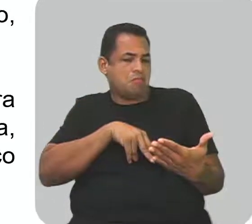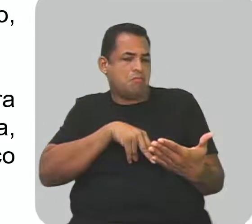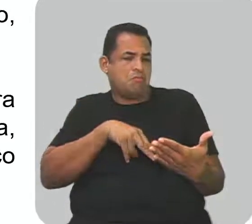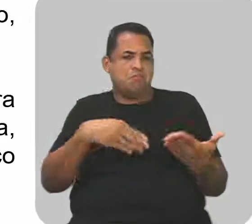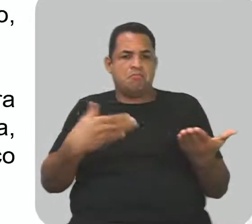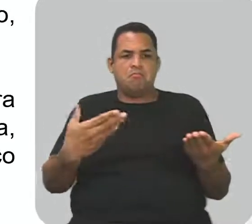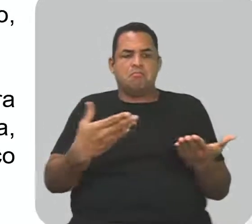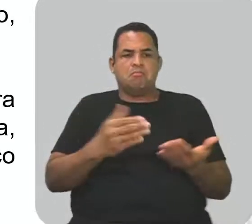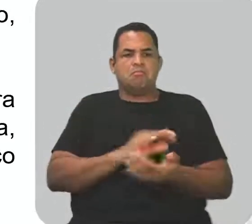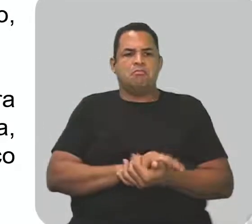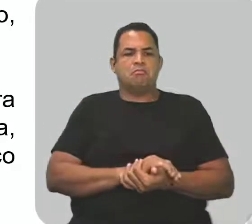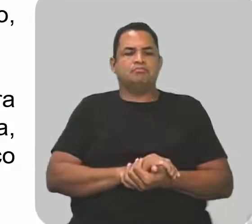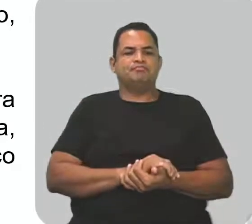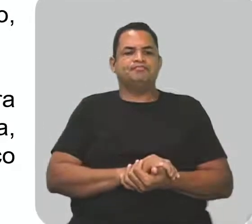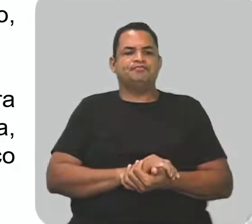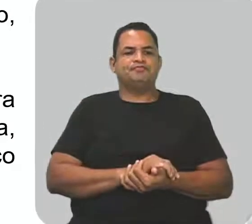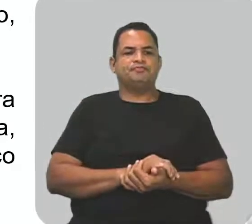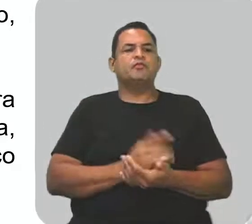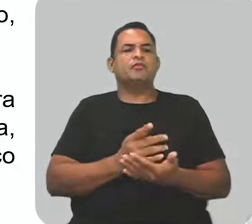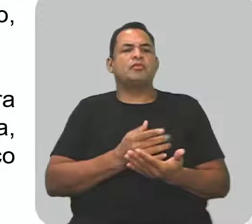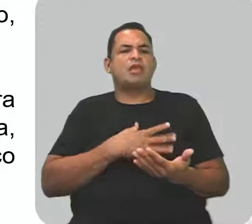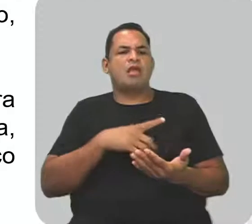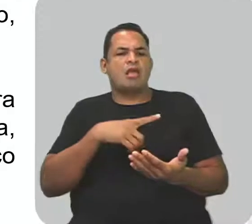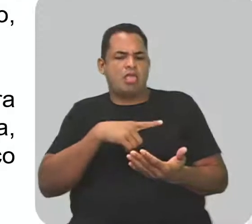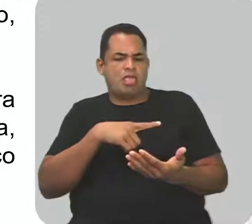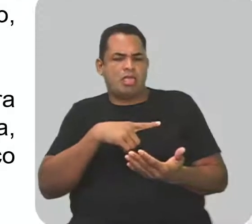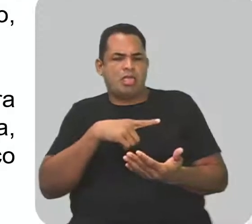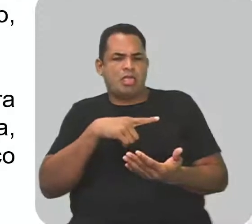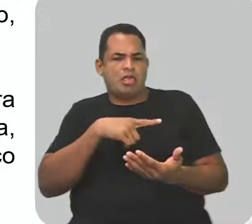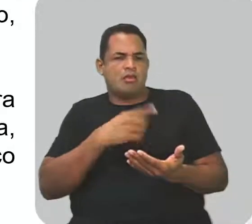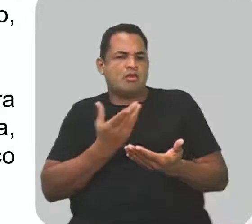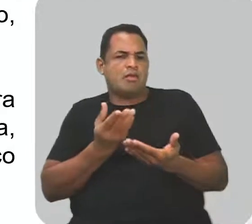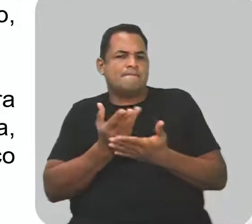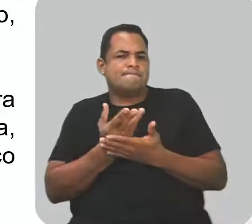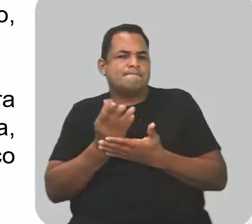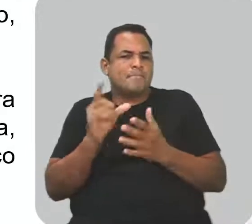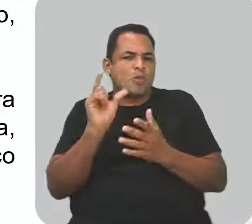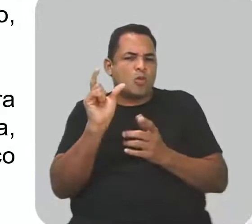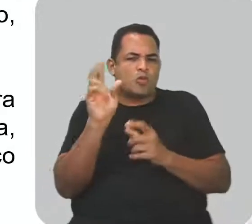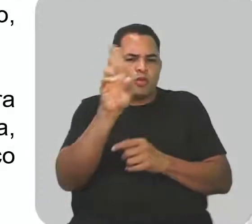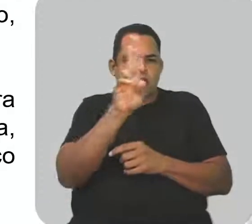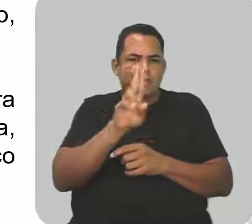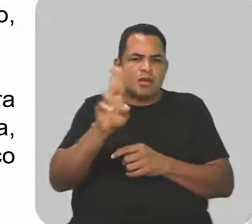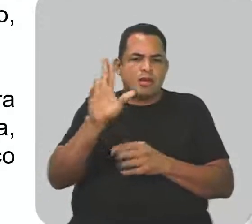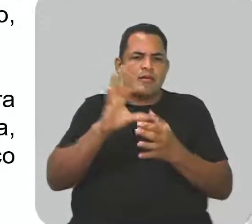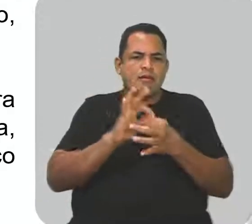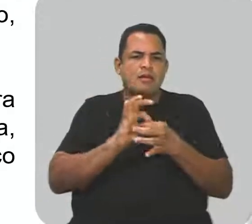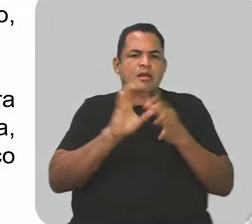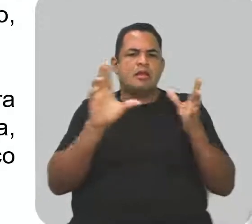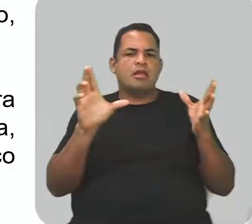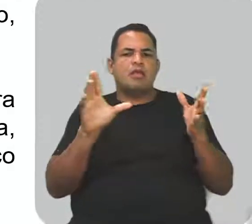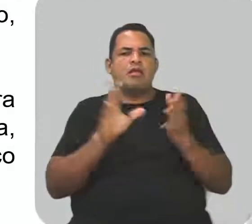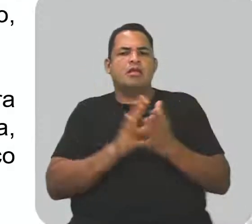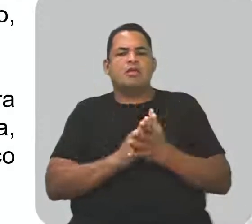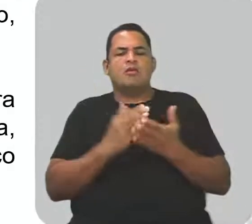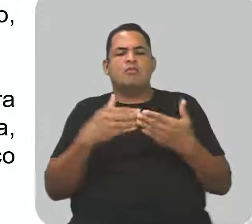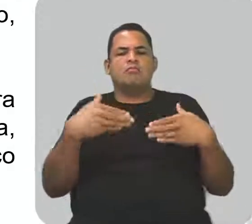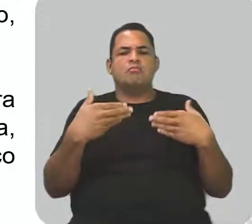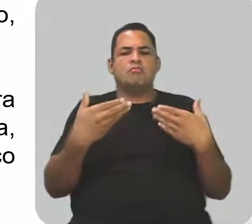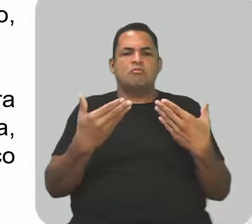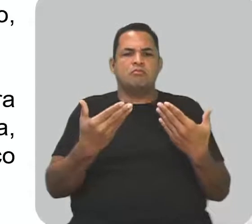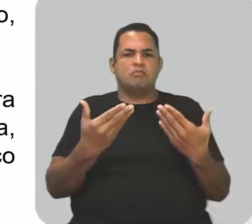literário é esse texto que busca empregar as palavras com liberdade, Márcia. Que busca empregar